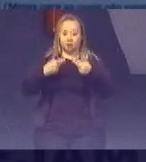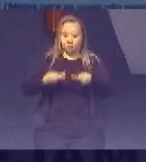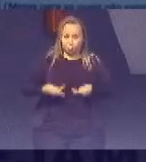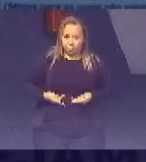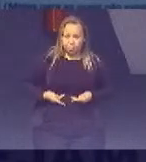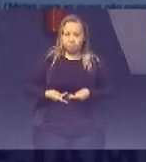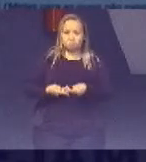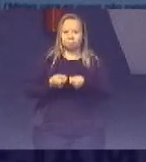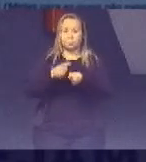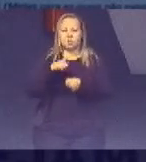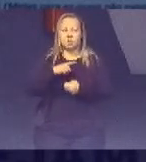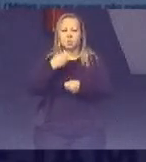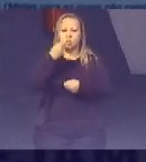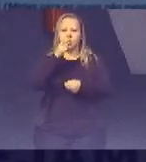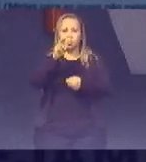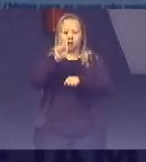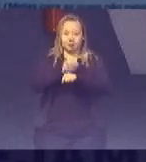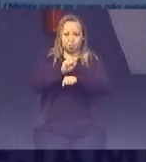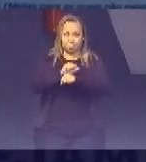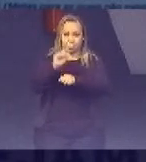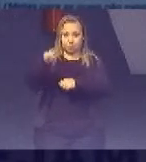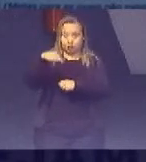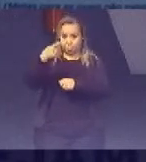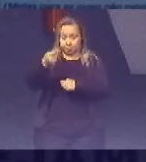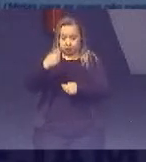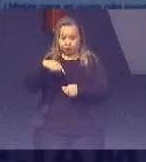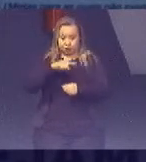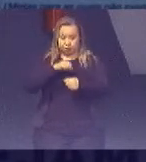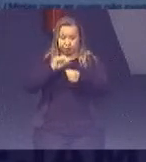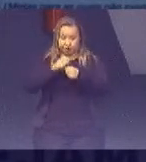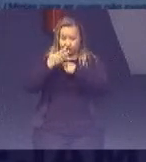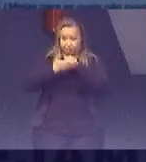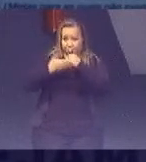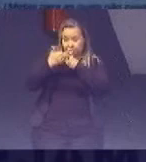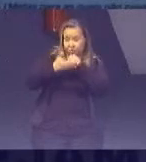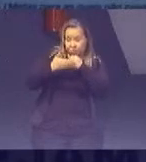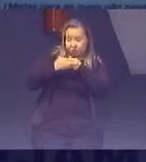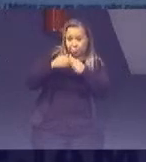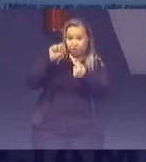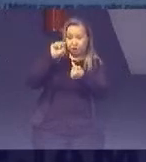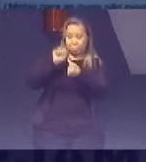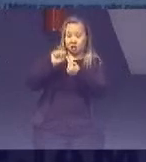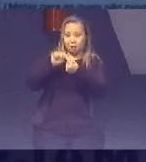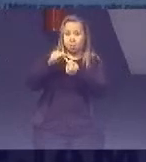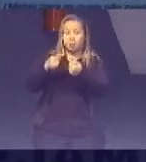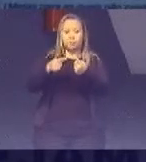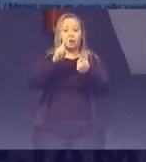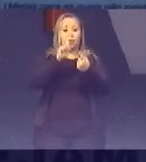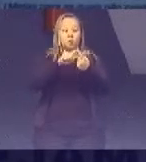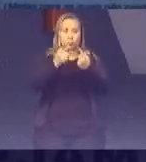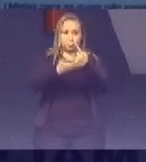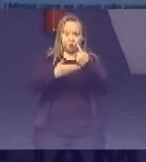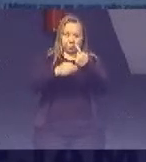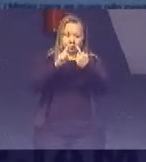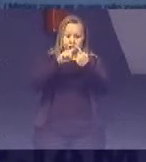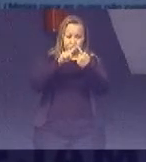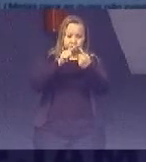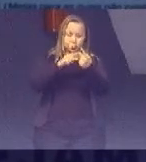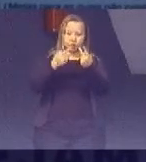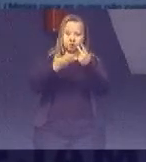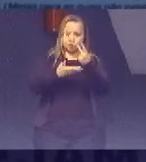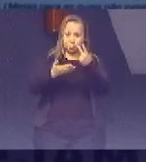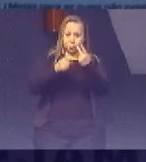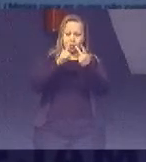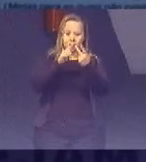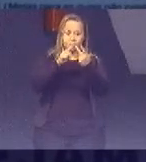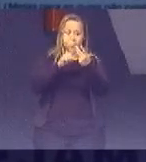esperados E depois A gente fez um nível Classificou as metas Em nível 1 Nível 2 Nível 3 Nível 1 São